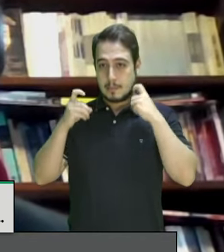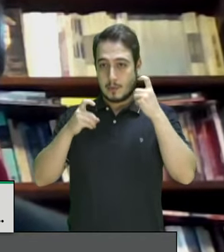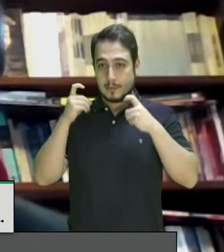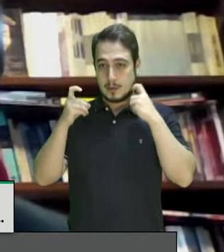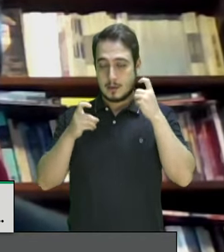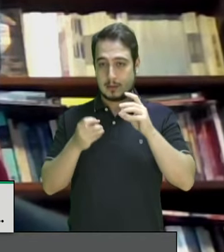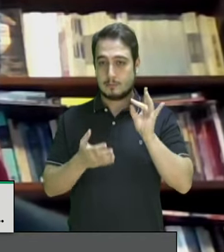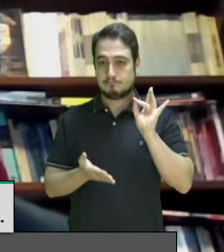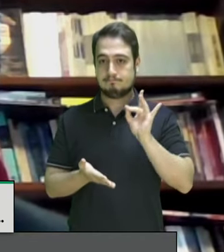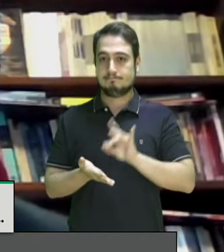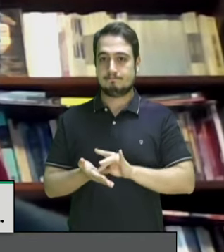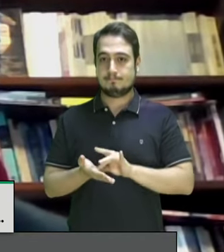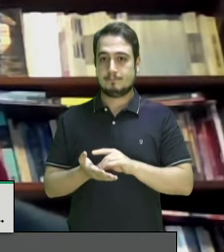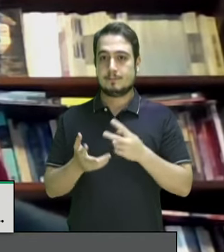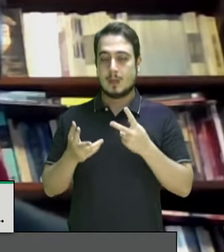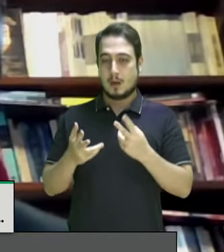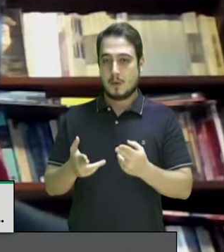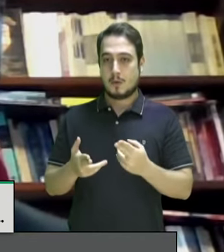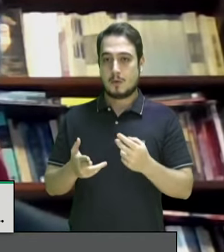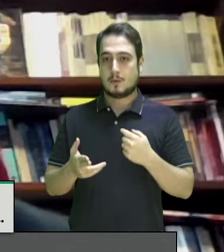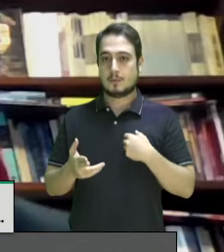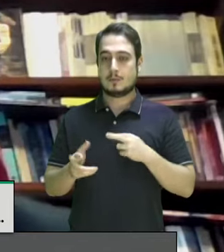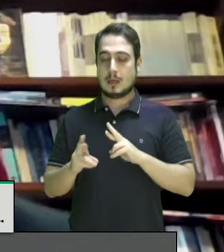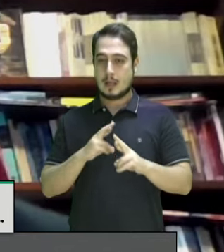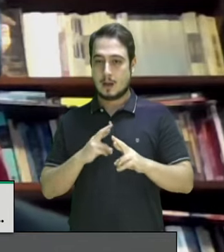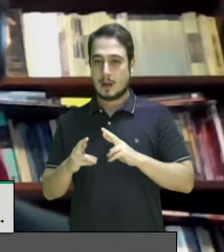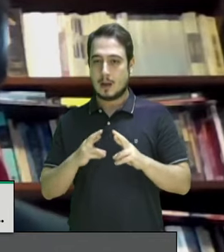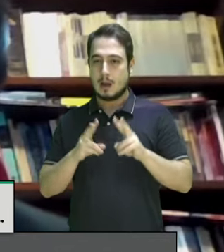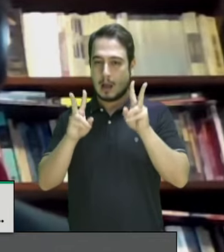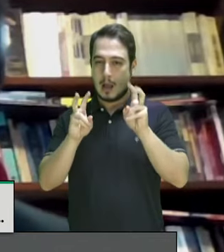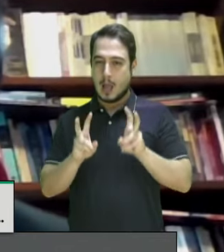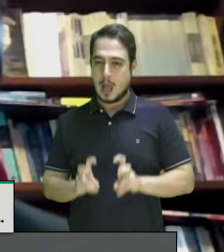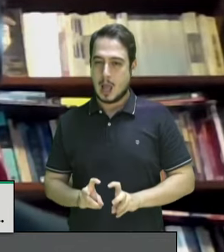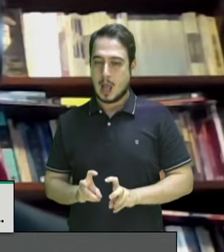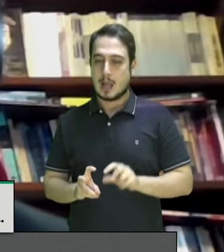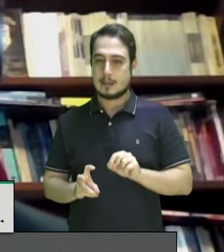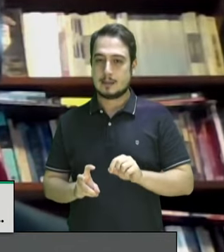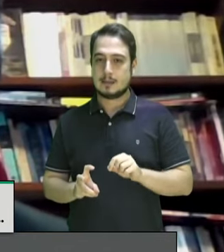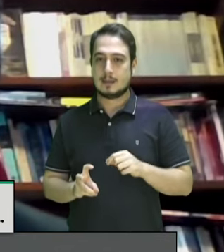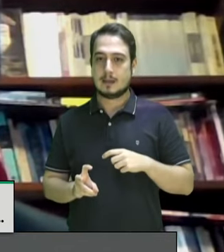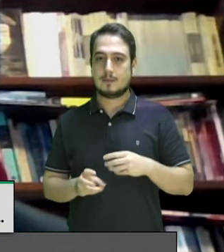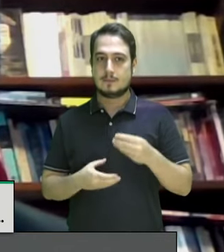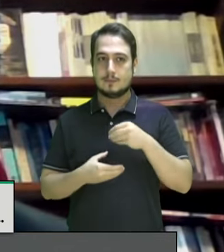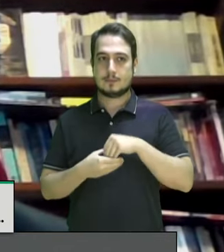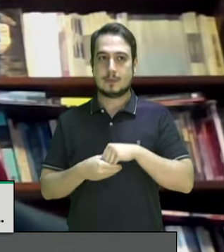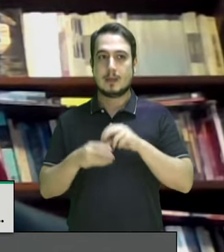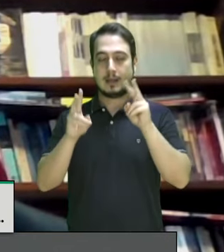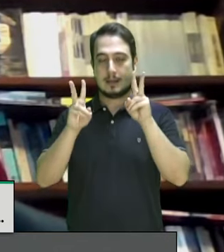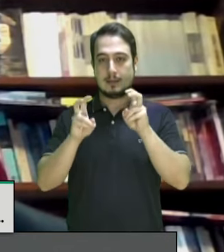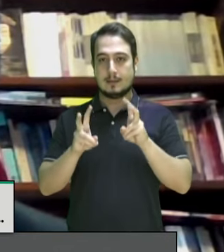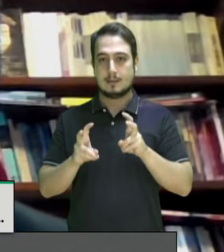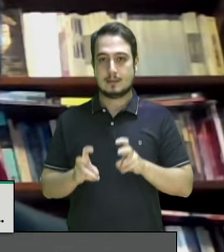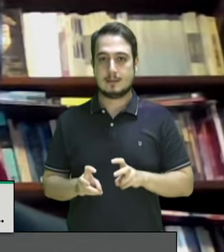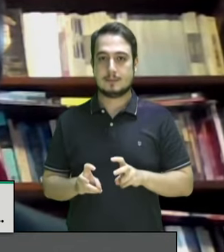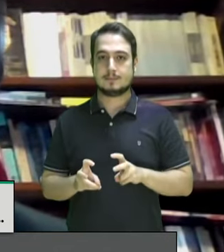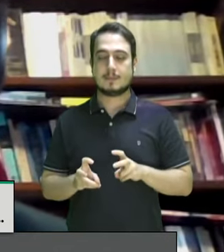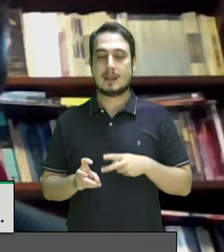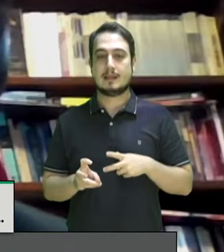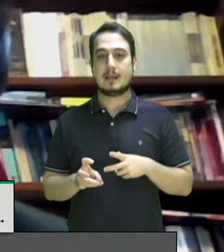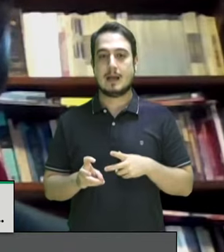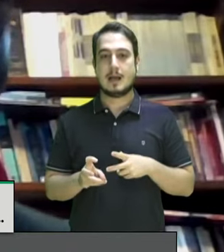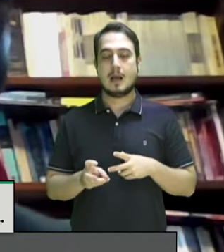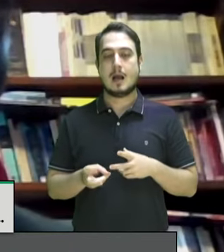igualmente em relação ao tema que eu vou tentar me atir aqui que é o tema da detalhidade policial